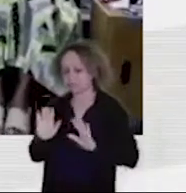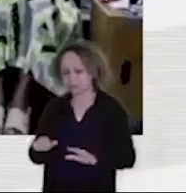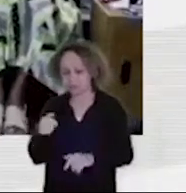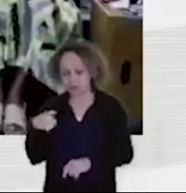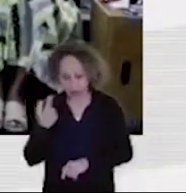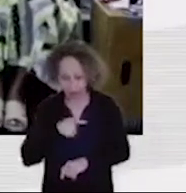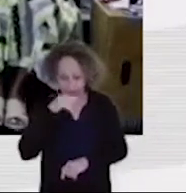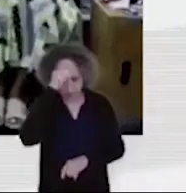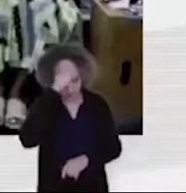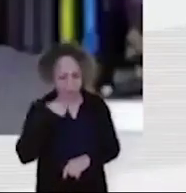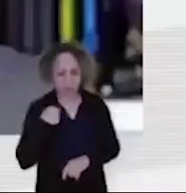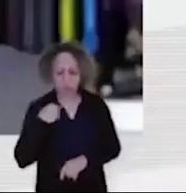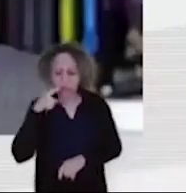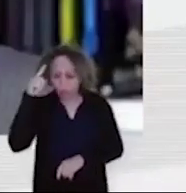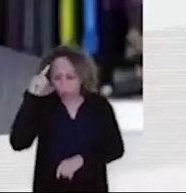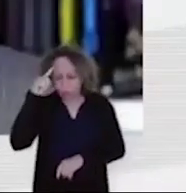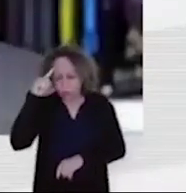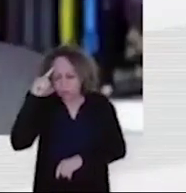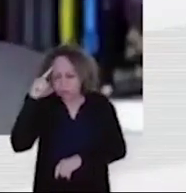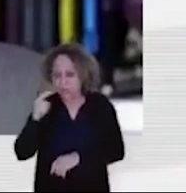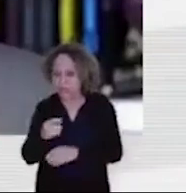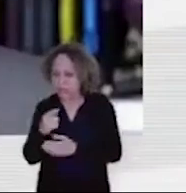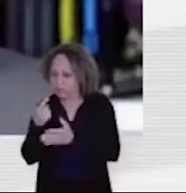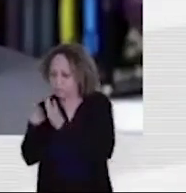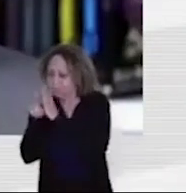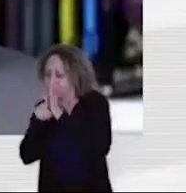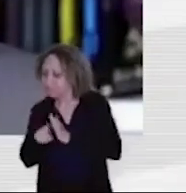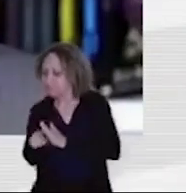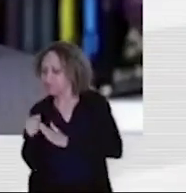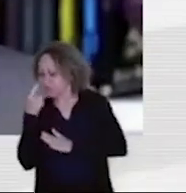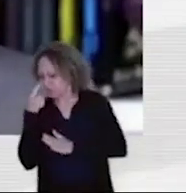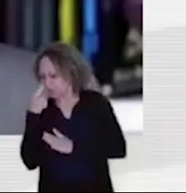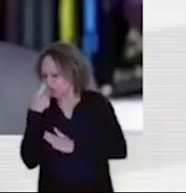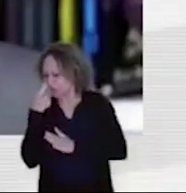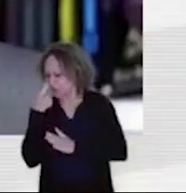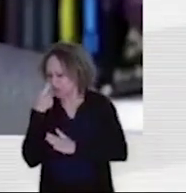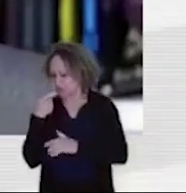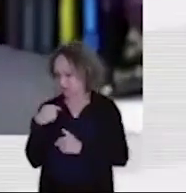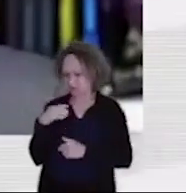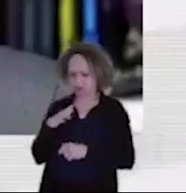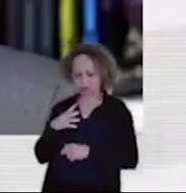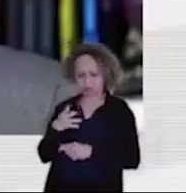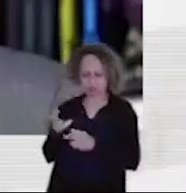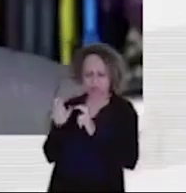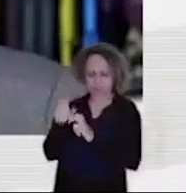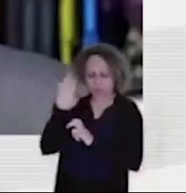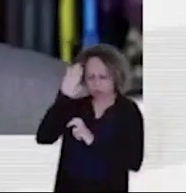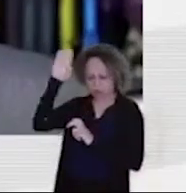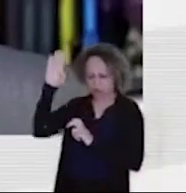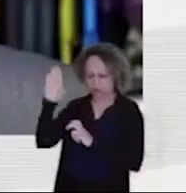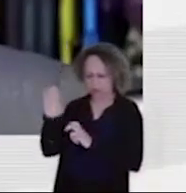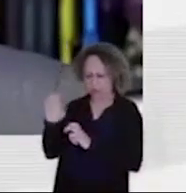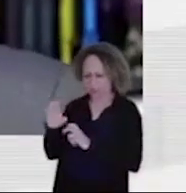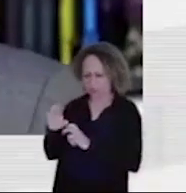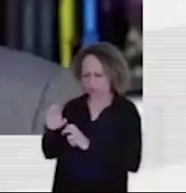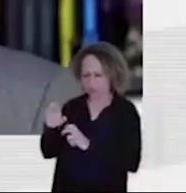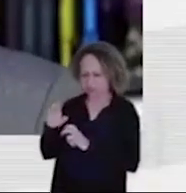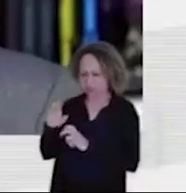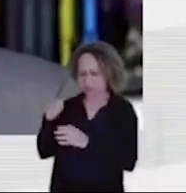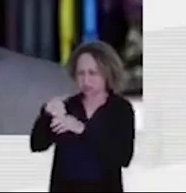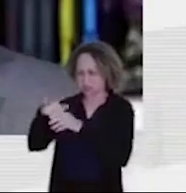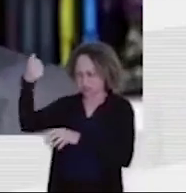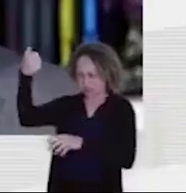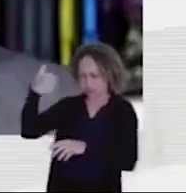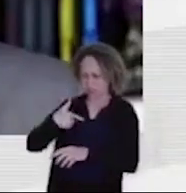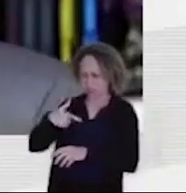Eu acompanho pesquisa todo dia e eu não vejo o Bolsonaro ganhar de mim no meio dos evangélicos. Eu não vejo. Isso